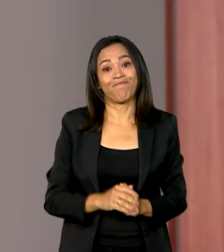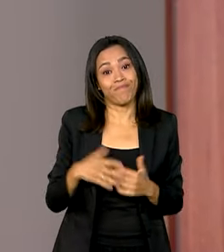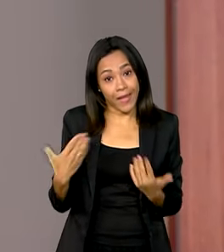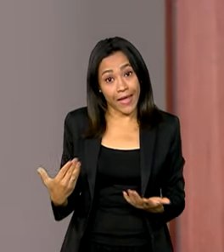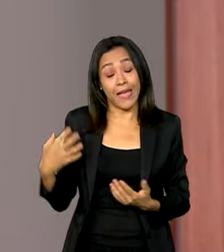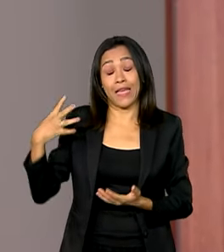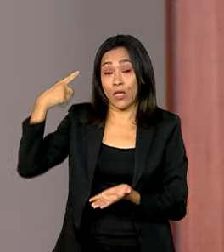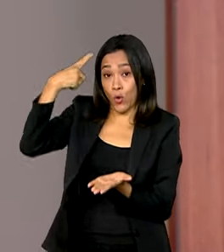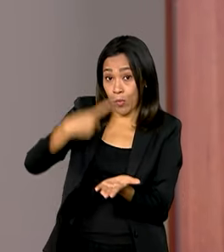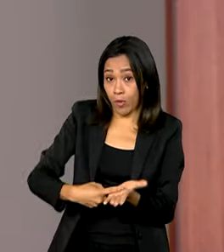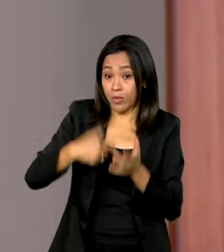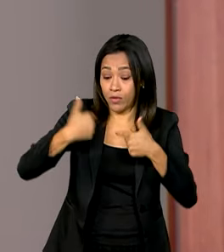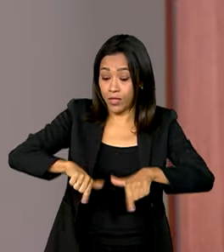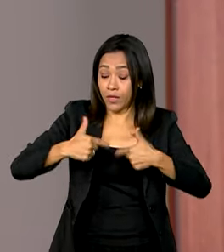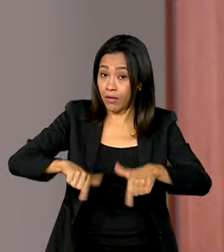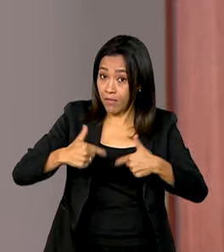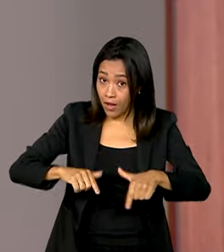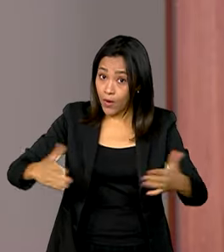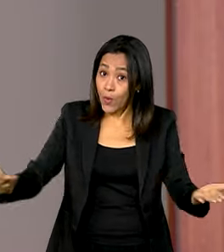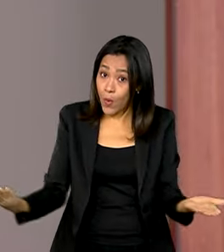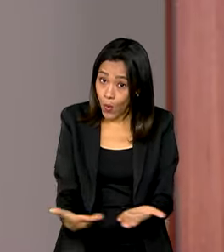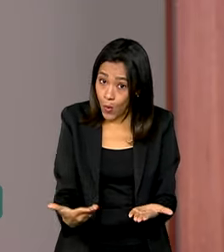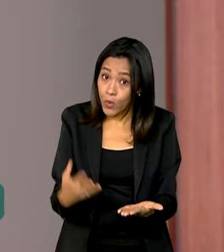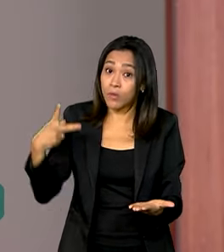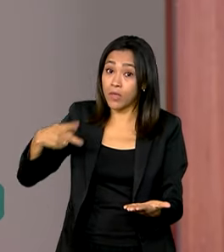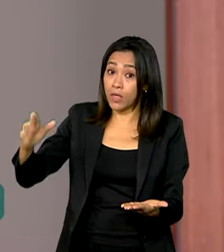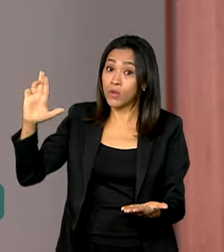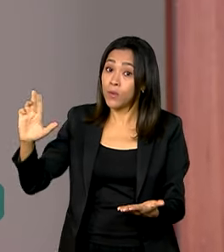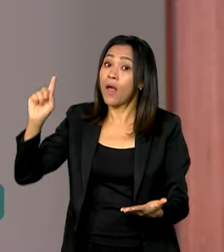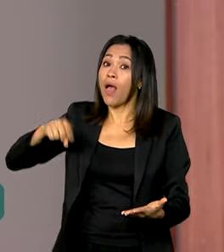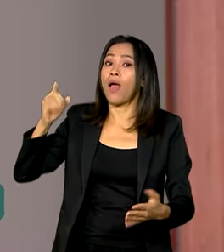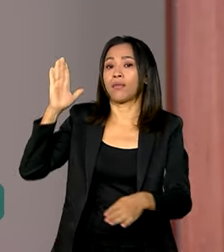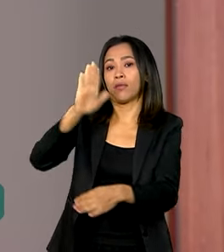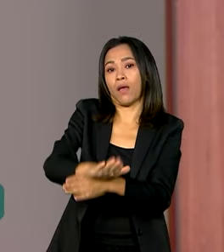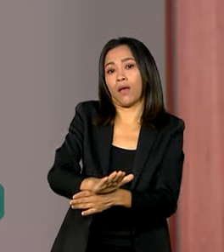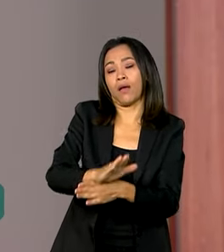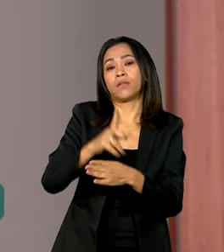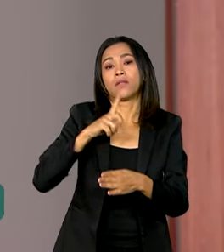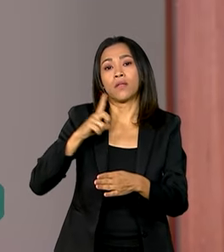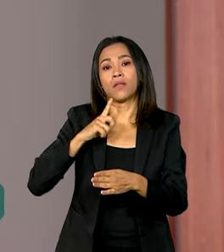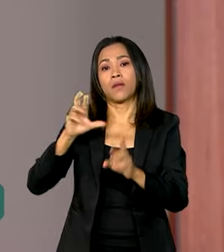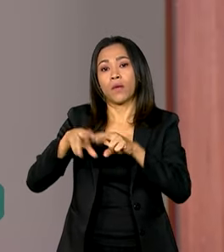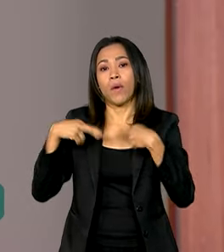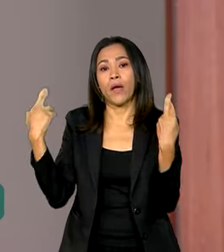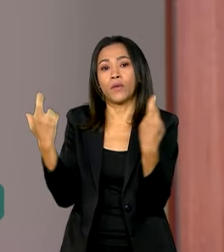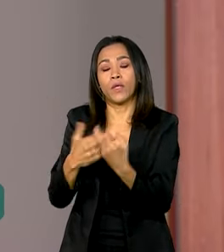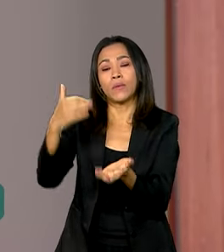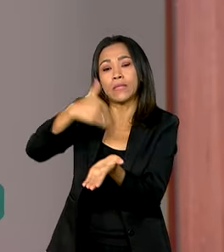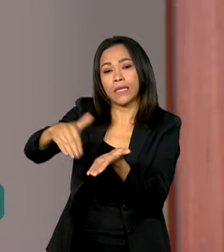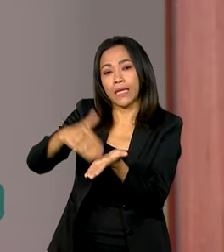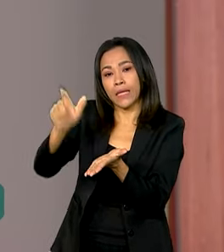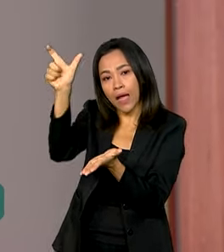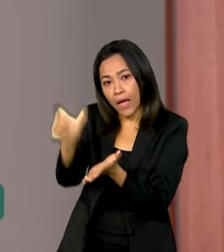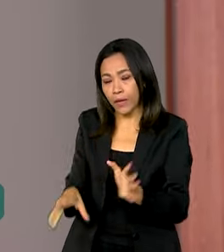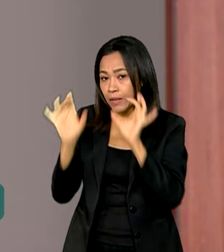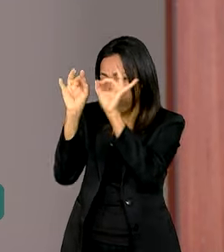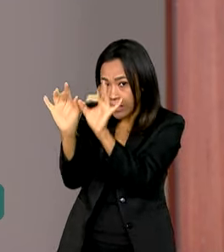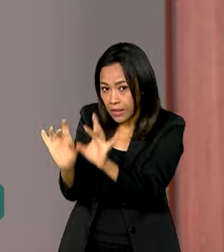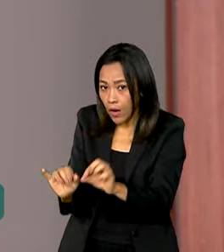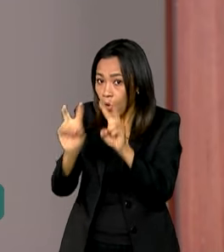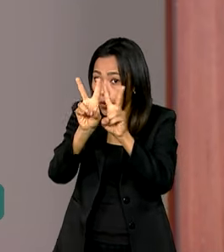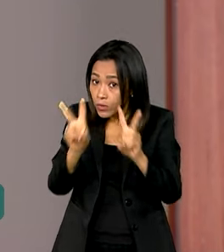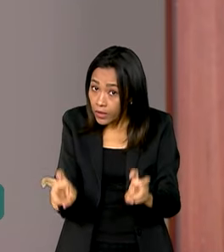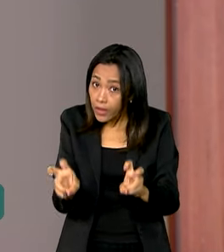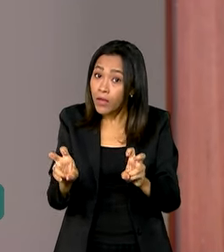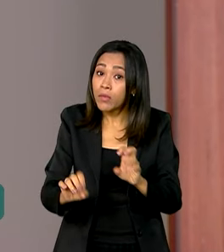presidente Lula no Palácio do Planalto hoje será na parte da tarde. Ele se reúne com o secretário especial para assuntos jurídicos da Casa